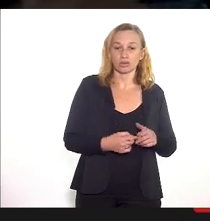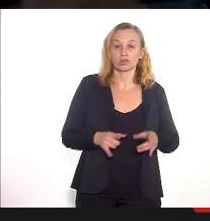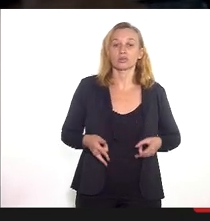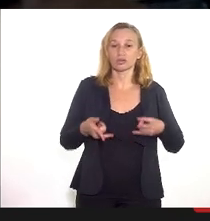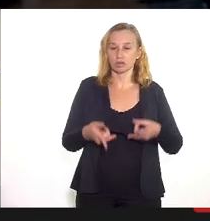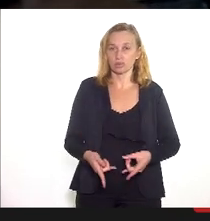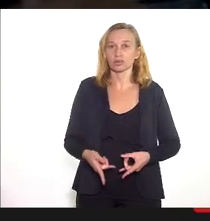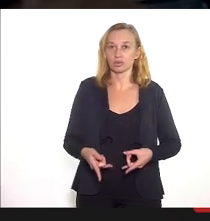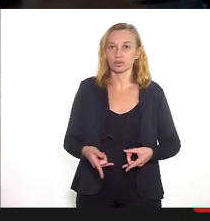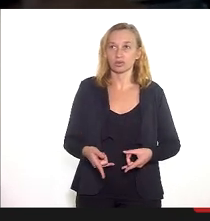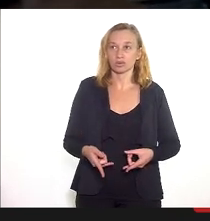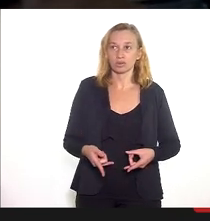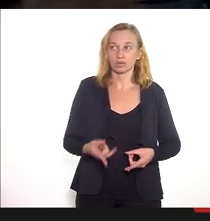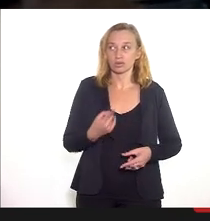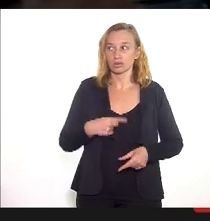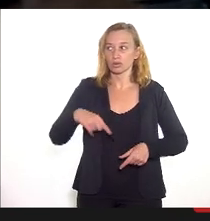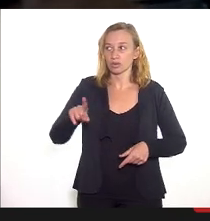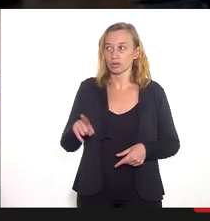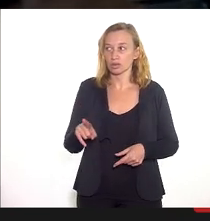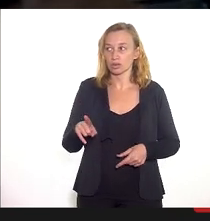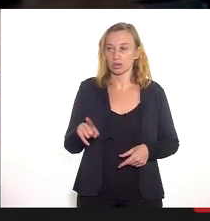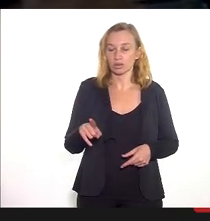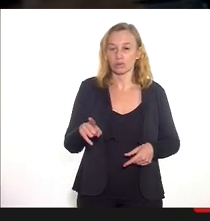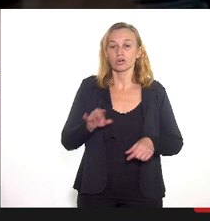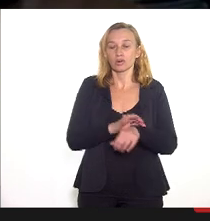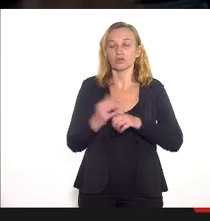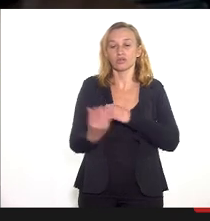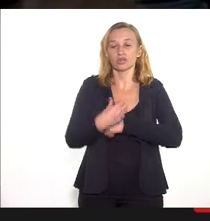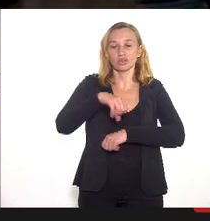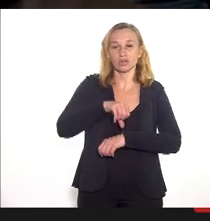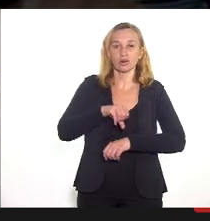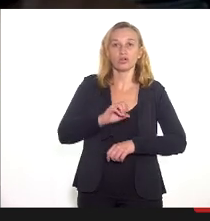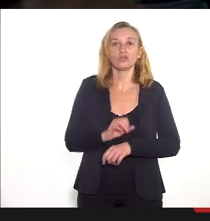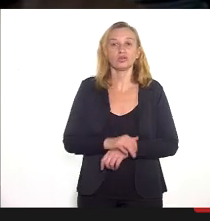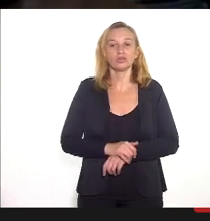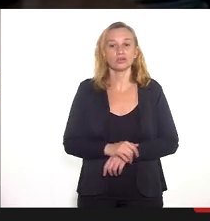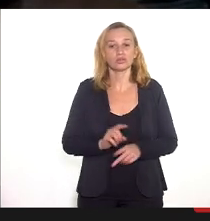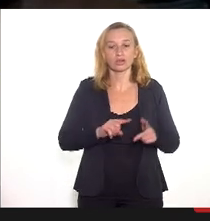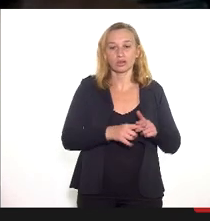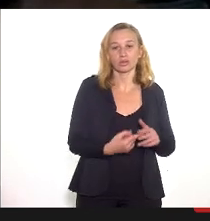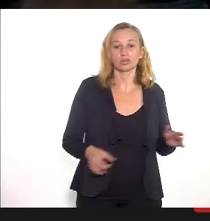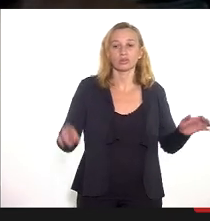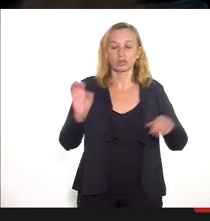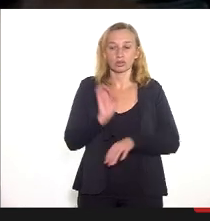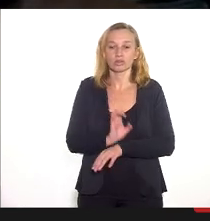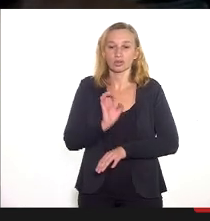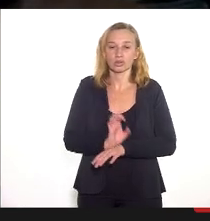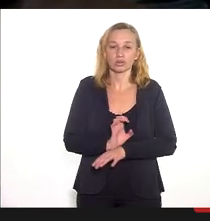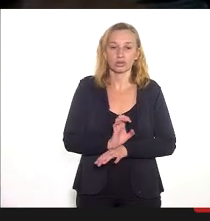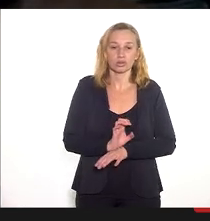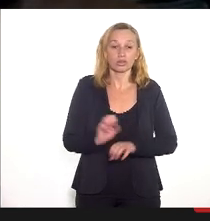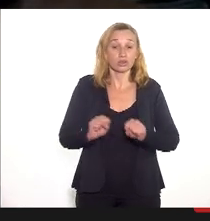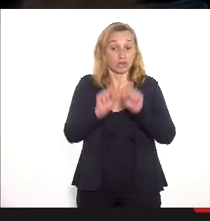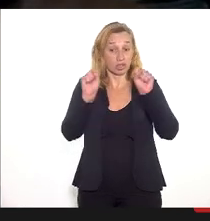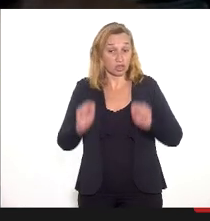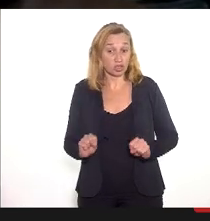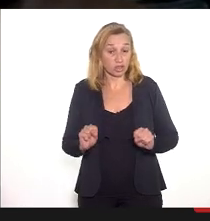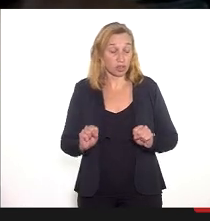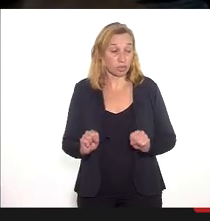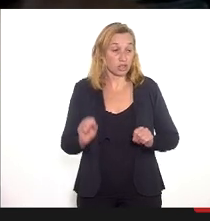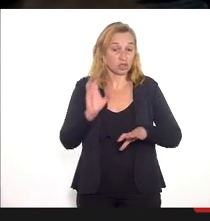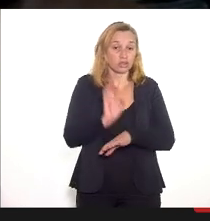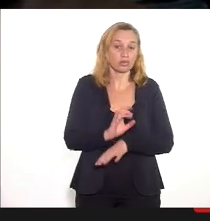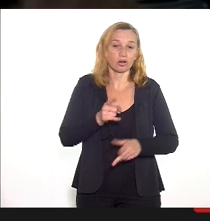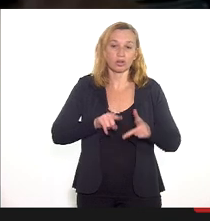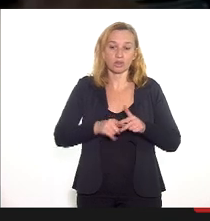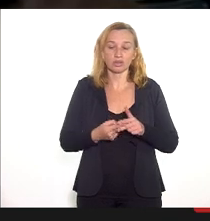destinados a SRAG covid-19 sobre regulação estadual por meio do sistema estadual